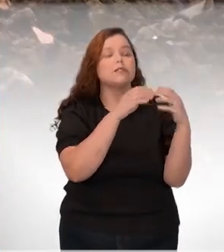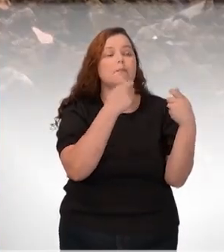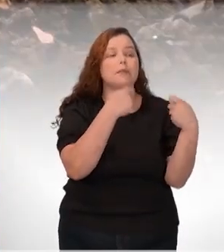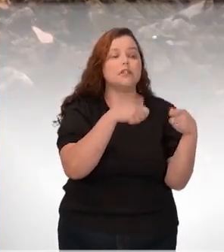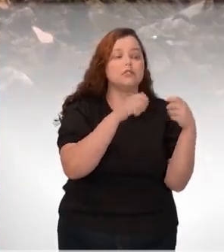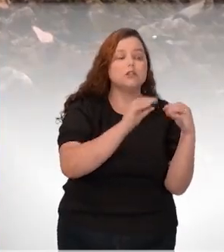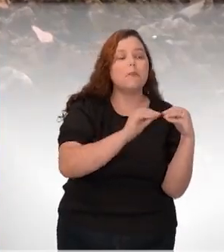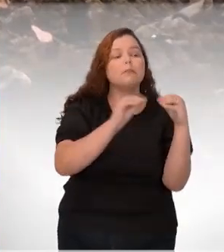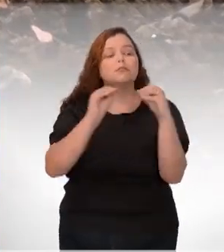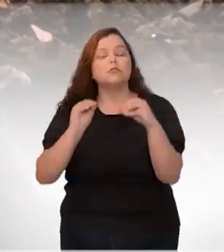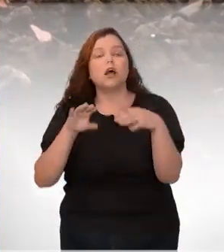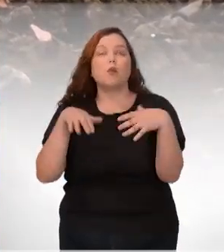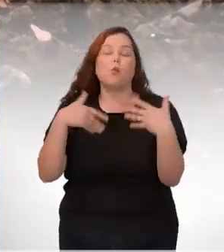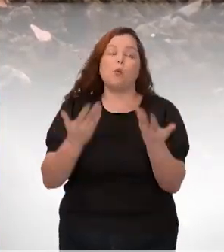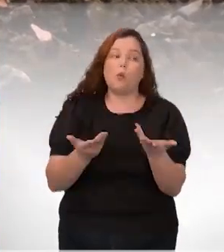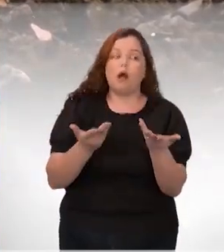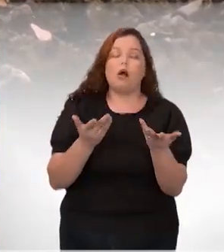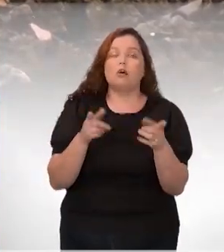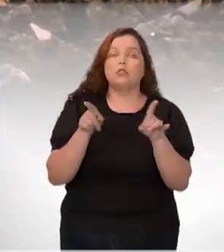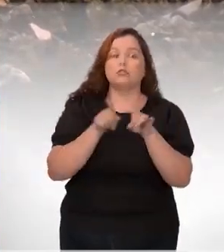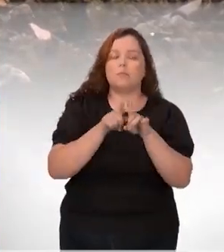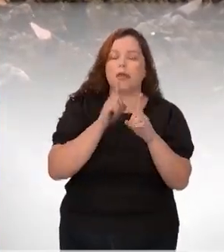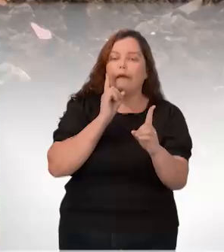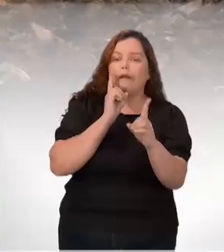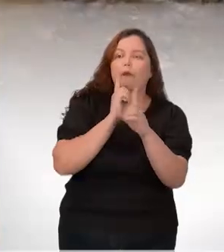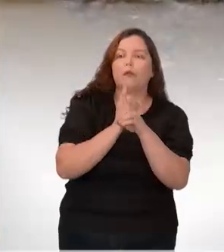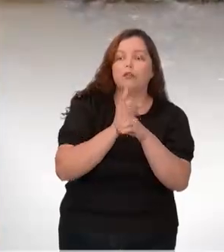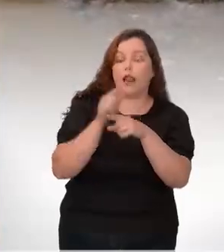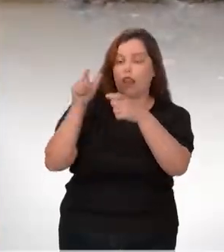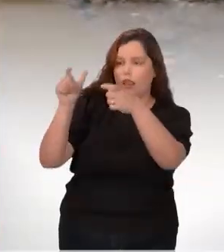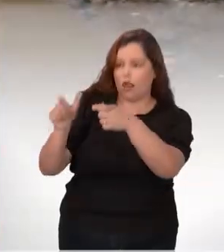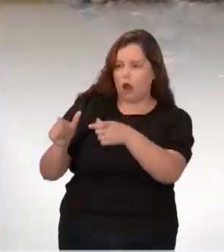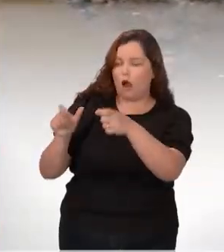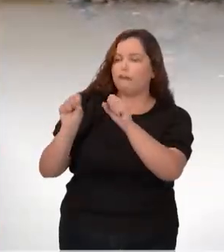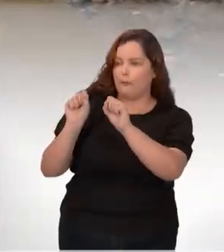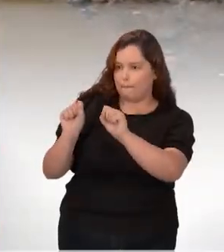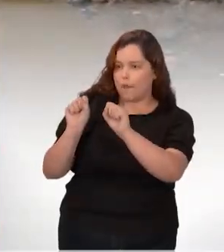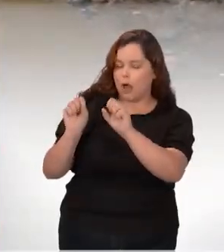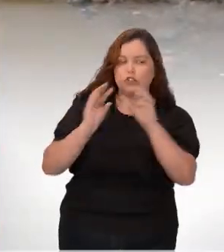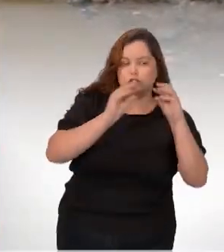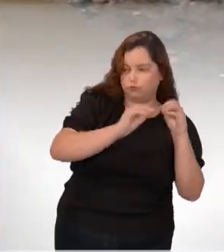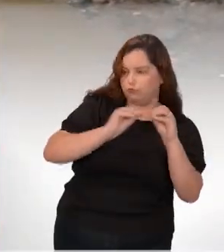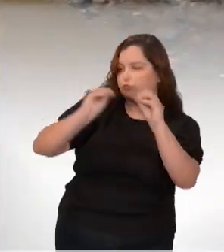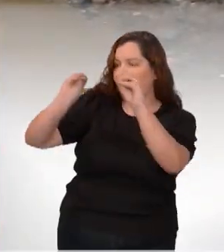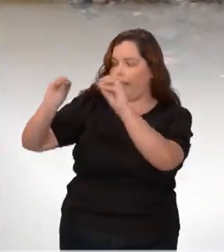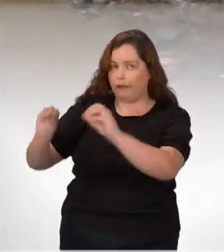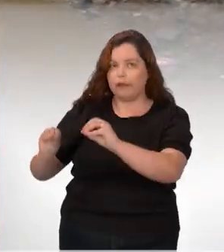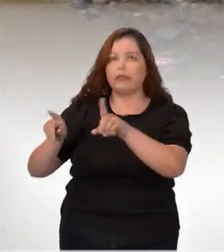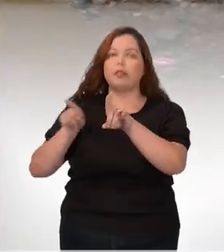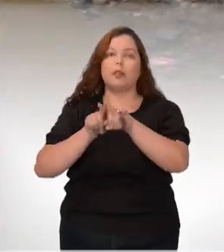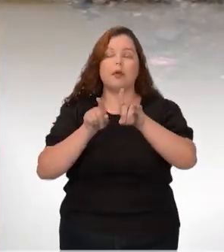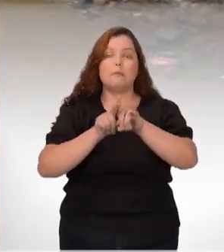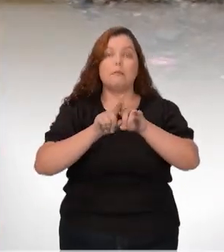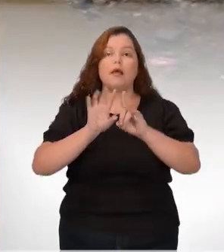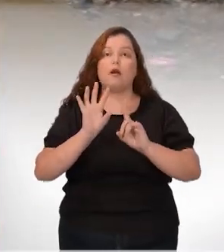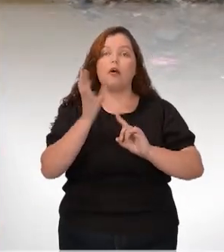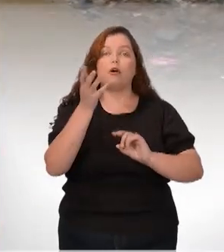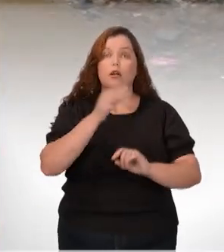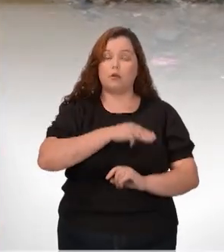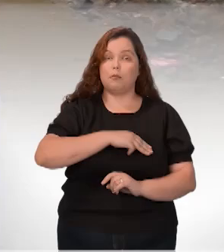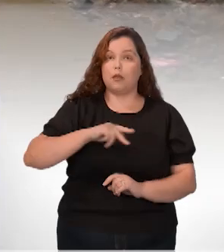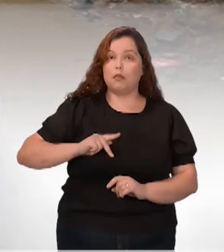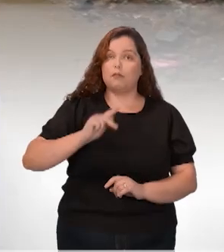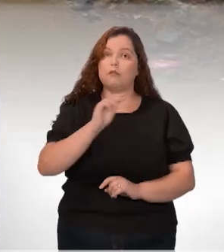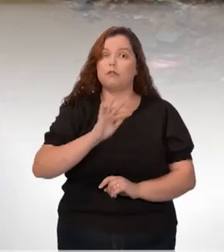ser realocadas, no processo de identificação de novas áreas para que essas pessoas possam viver. E há uma atuação também no Ministério